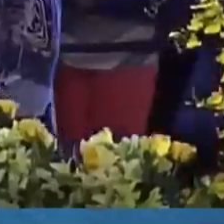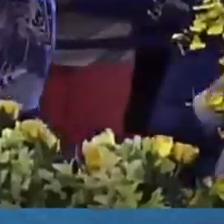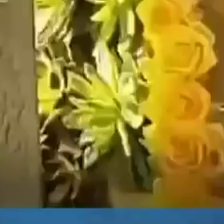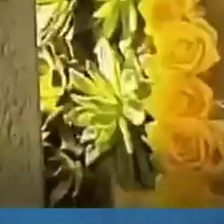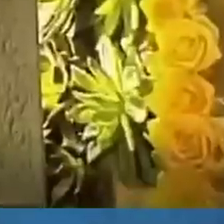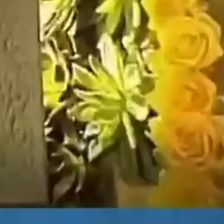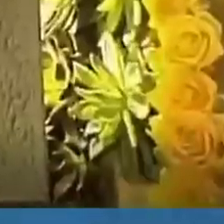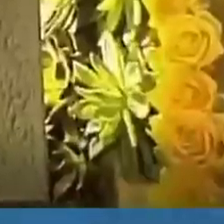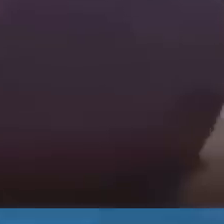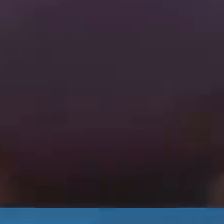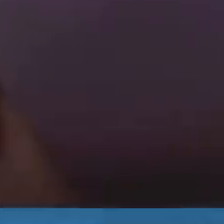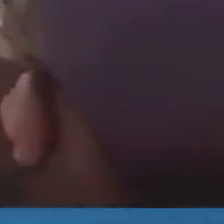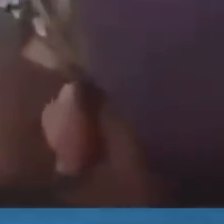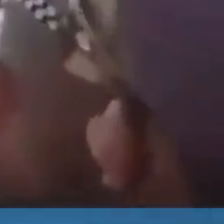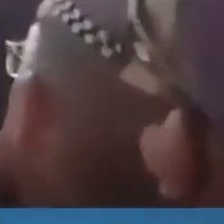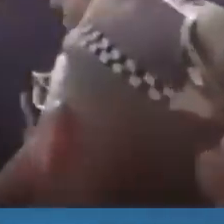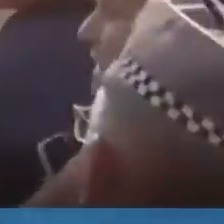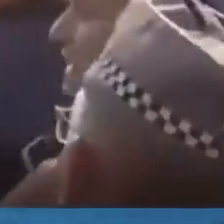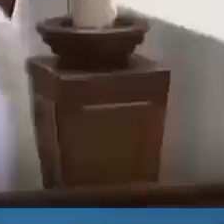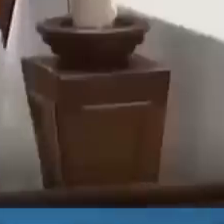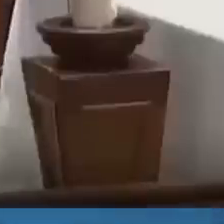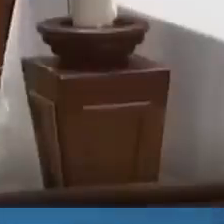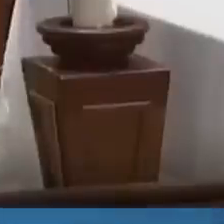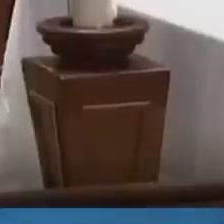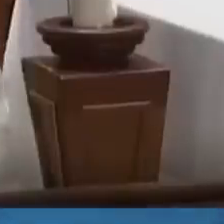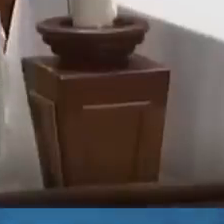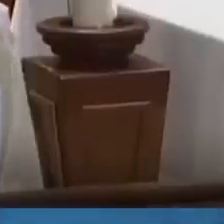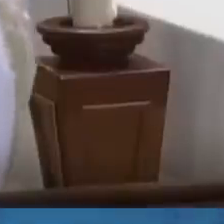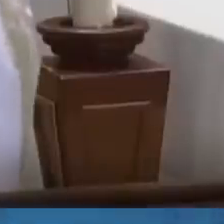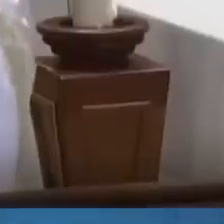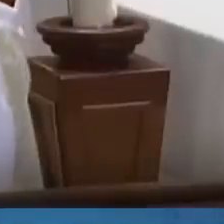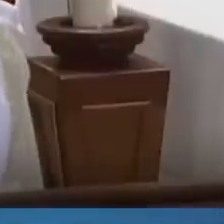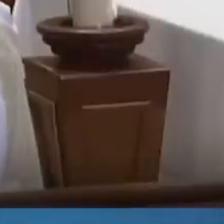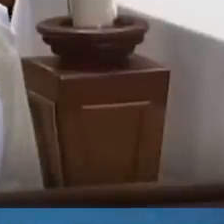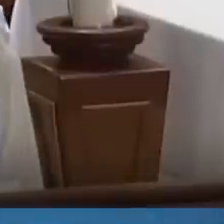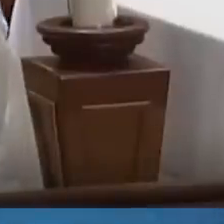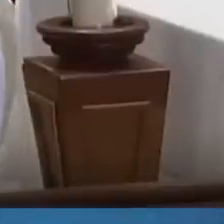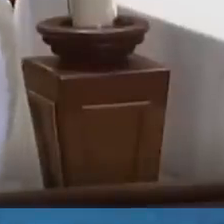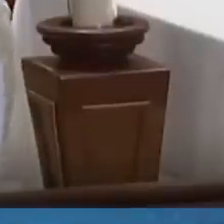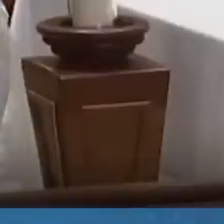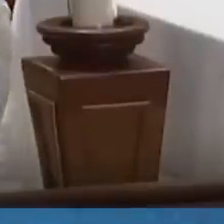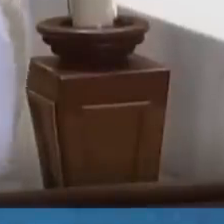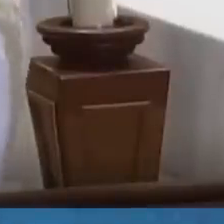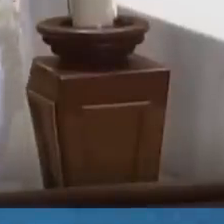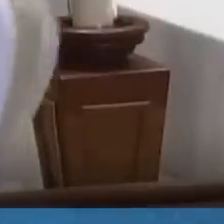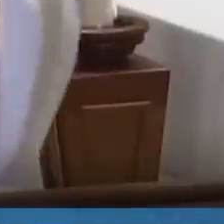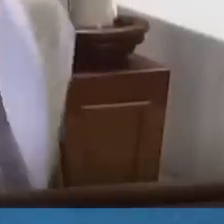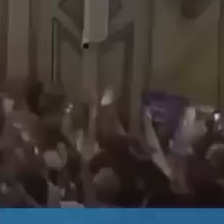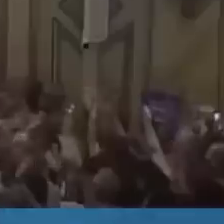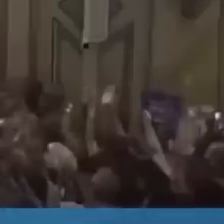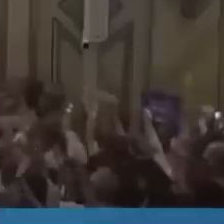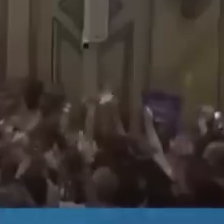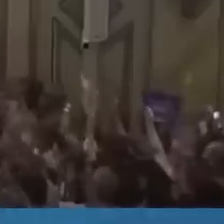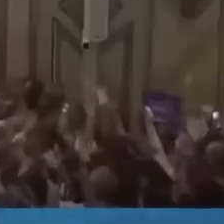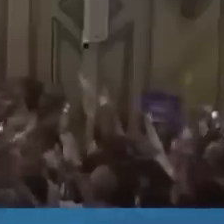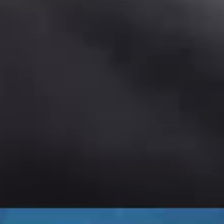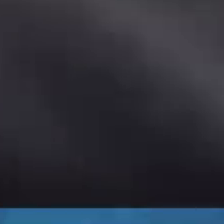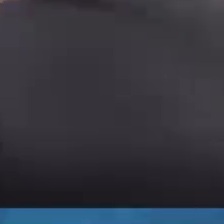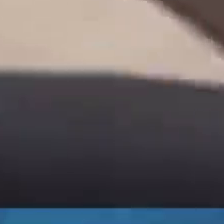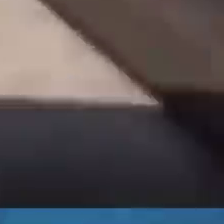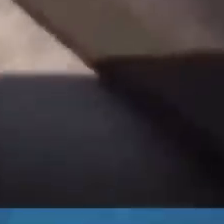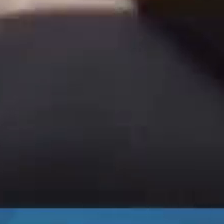Nossa Senhora Aparecida para fazer política. Hoje não é dia de pedir voto. Hoje é dia de pedir bênção.